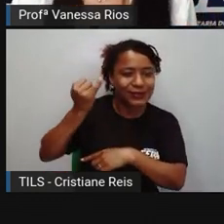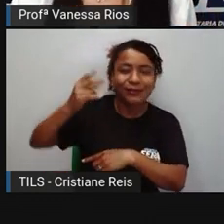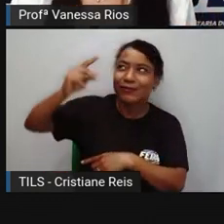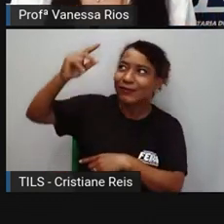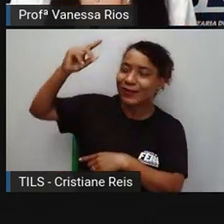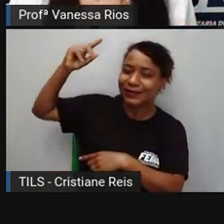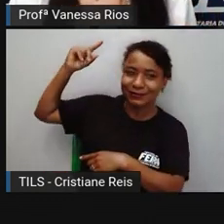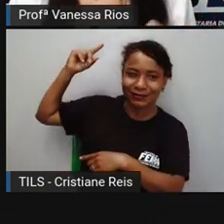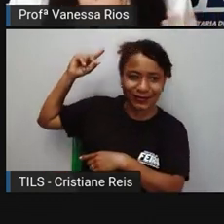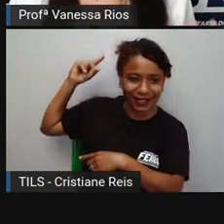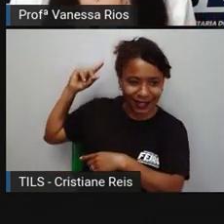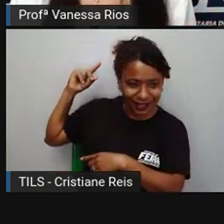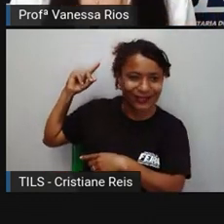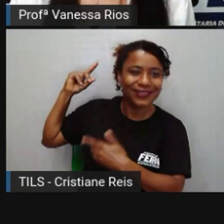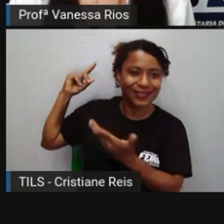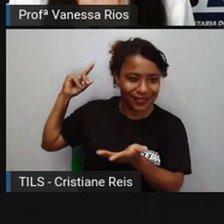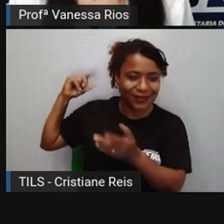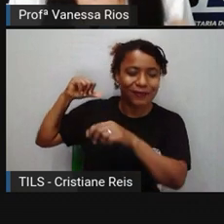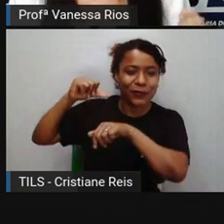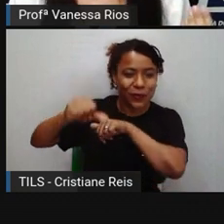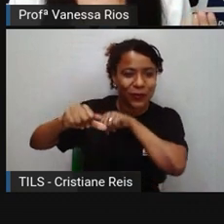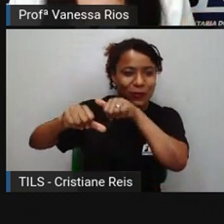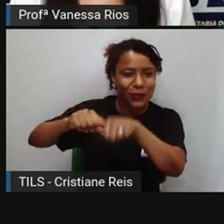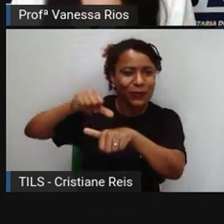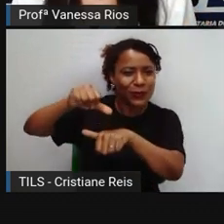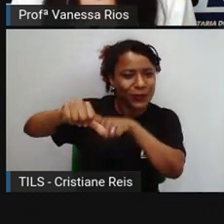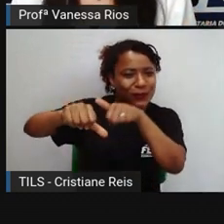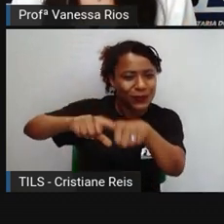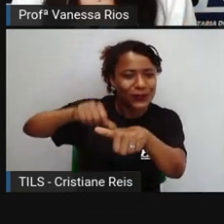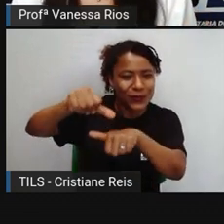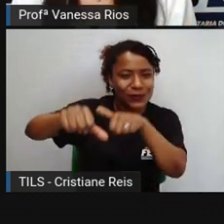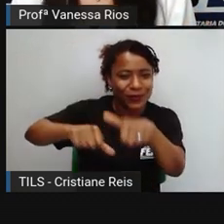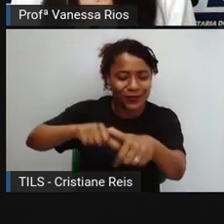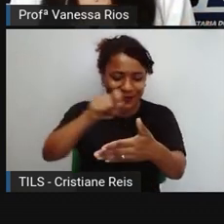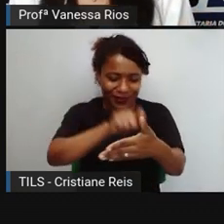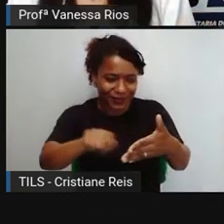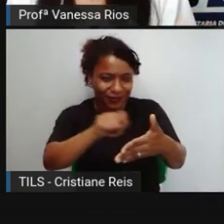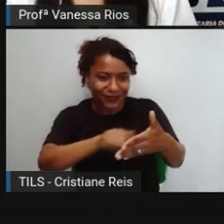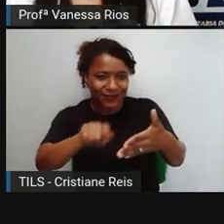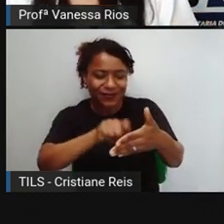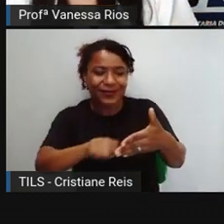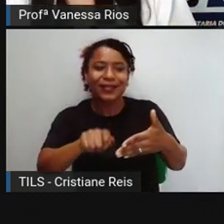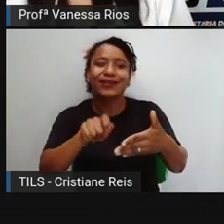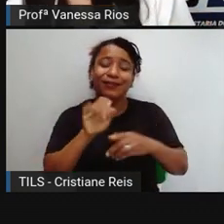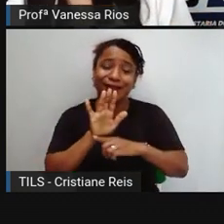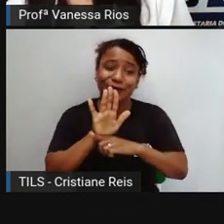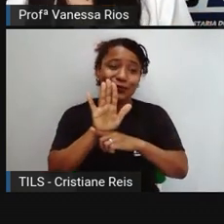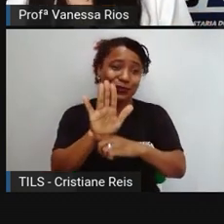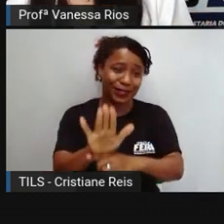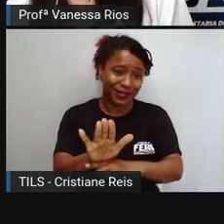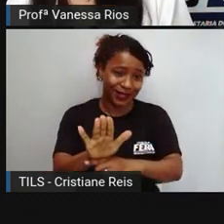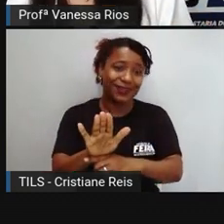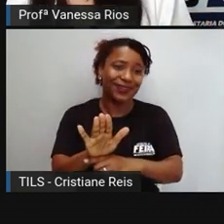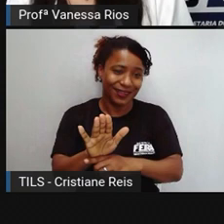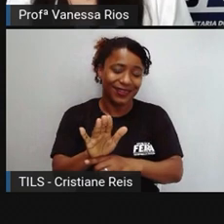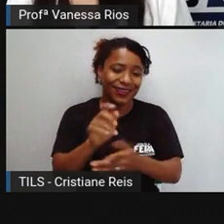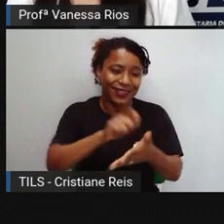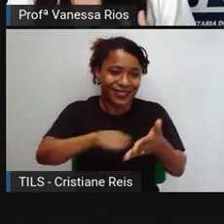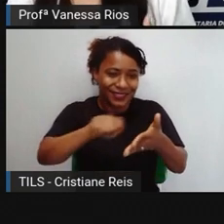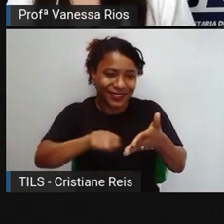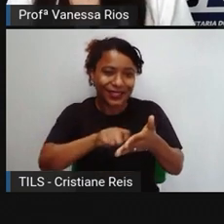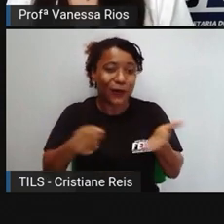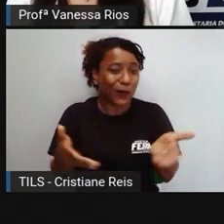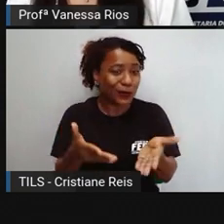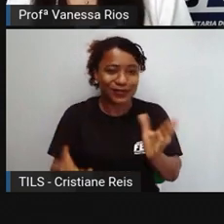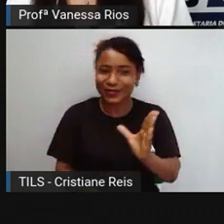início, né? Todas as mudanças, alterações que aconteceram vão contribuir para o processo escrito que nós